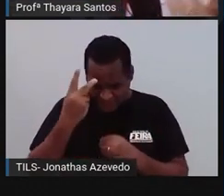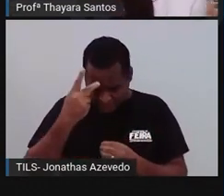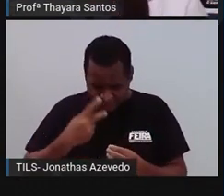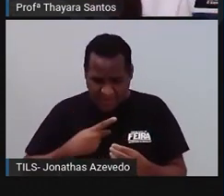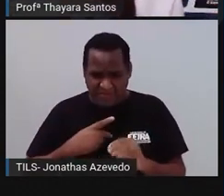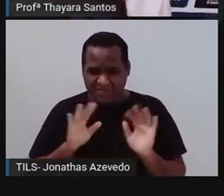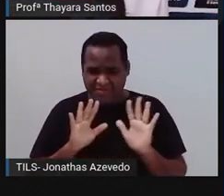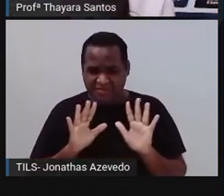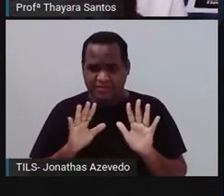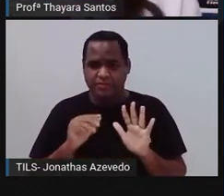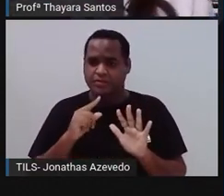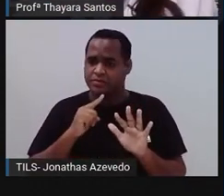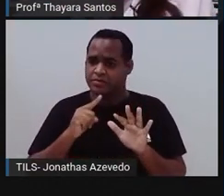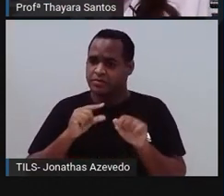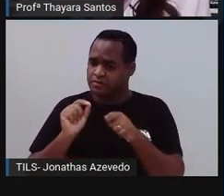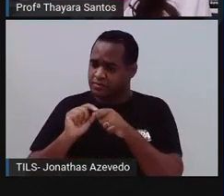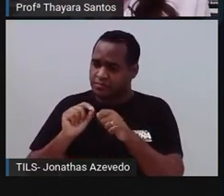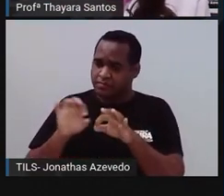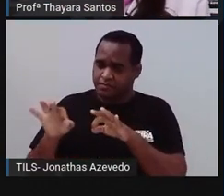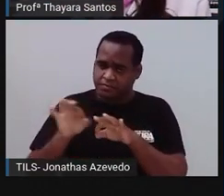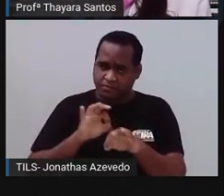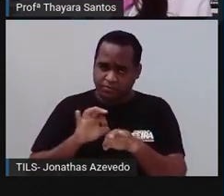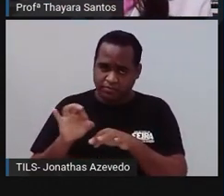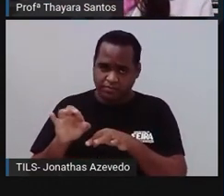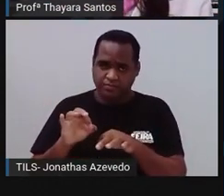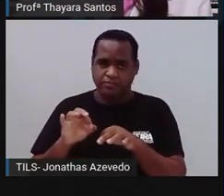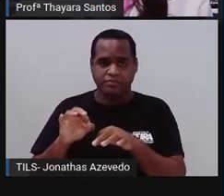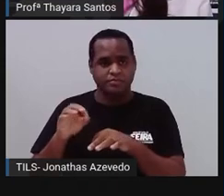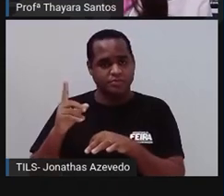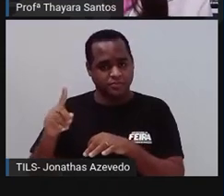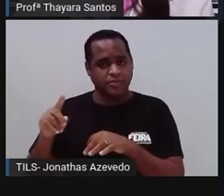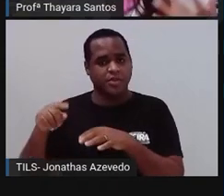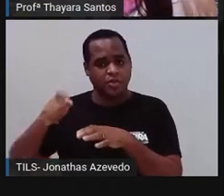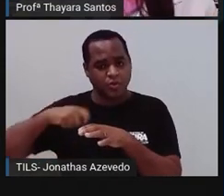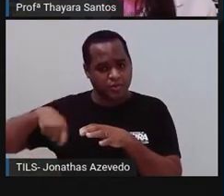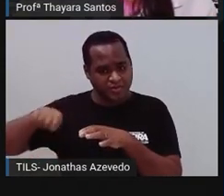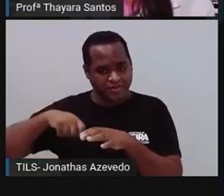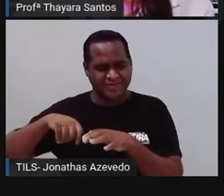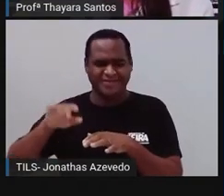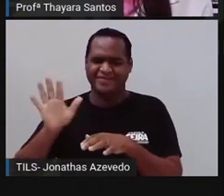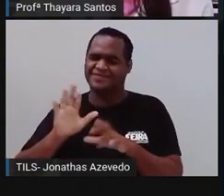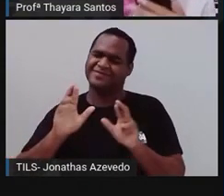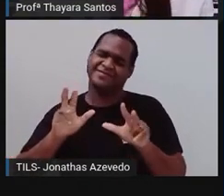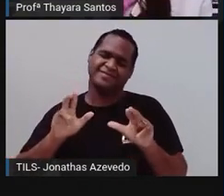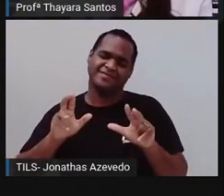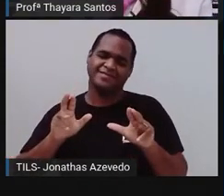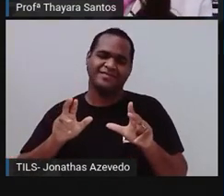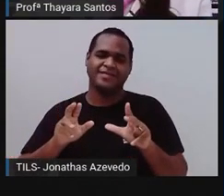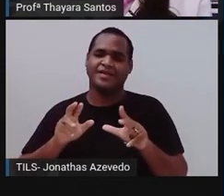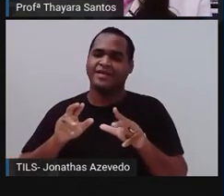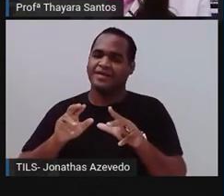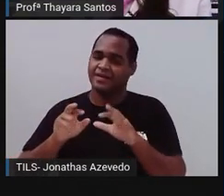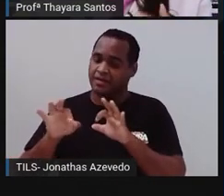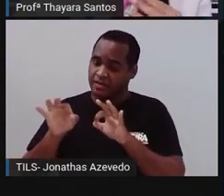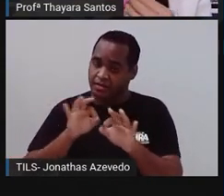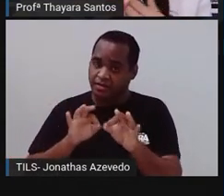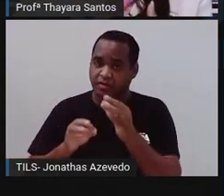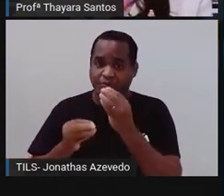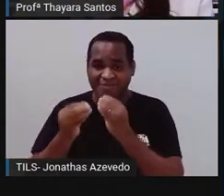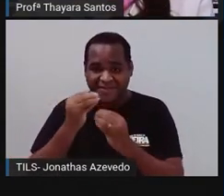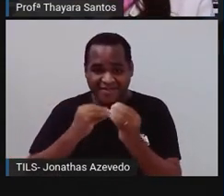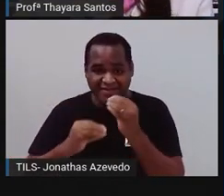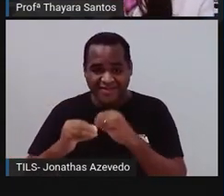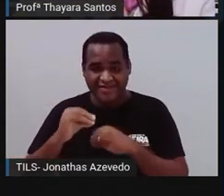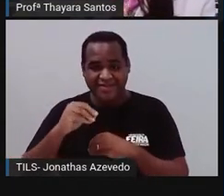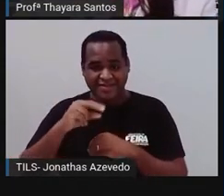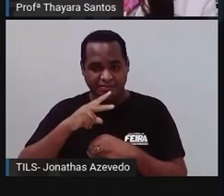podem dizer, ah, mas eu produzo, minha mãe produz o próprio alimento quando vai lá para a cozinha. Não é desse jeito. Produzir o próprio alimento quer dizer